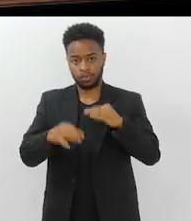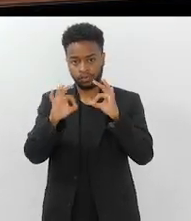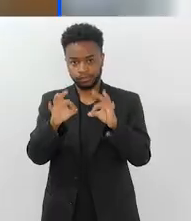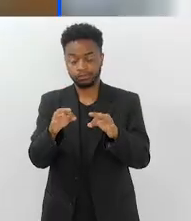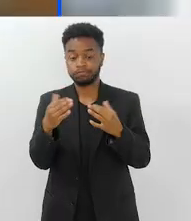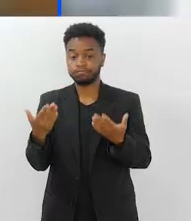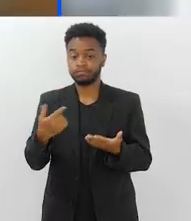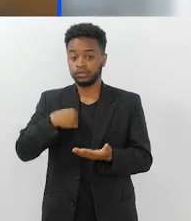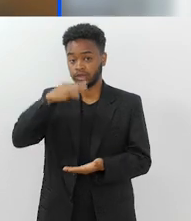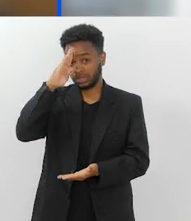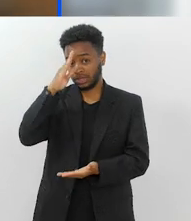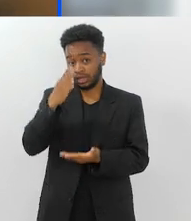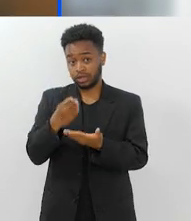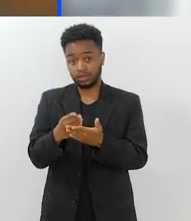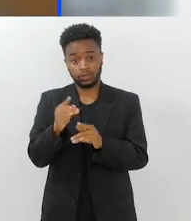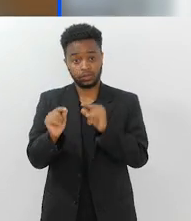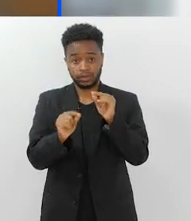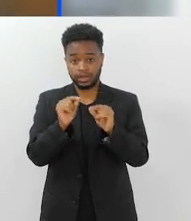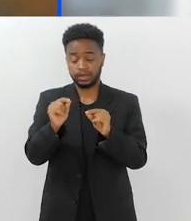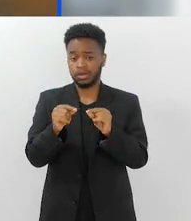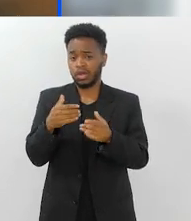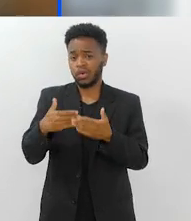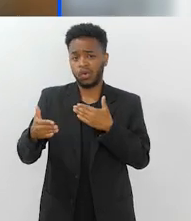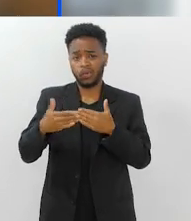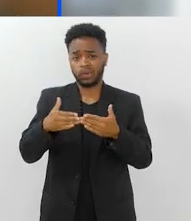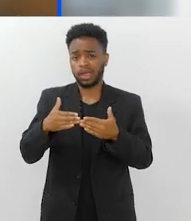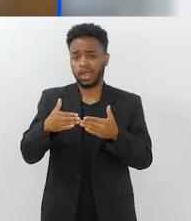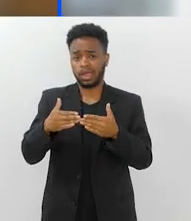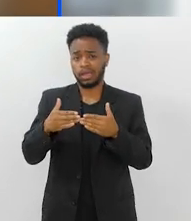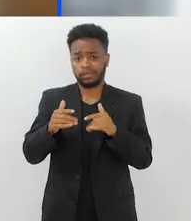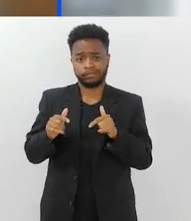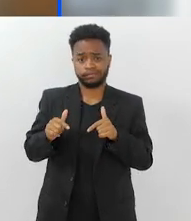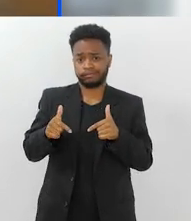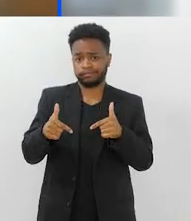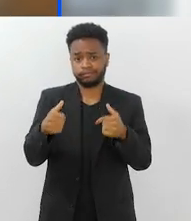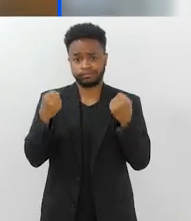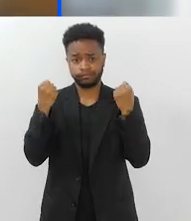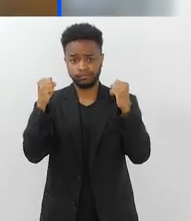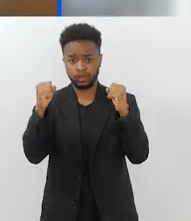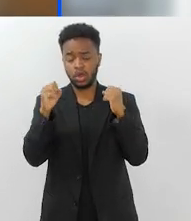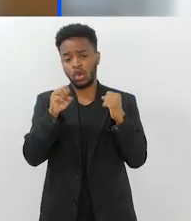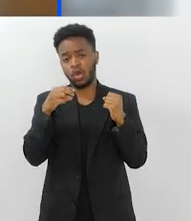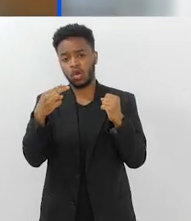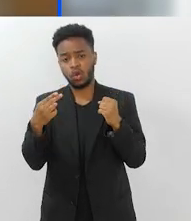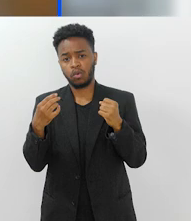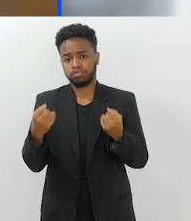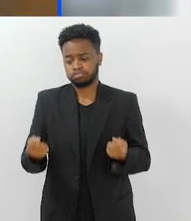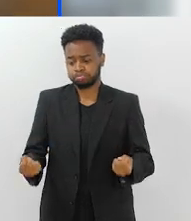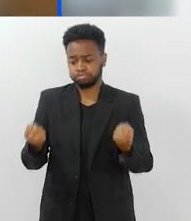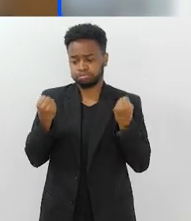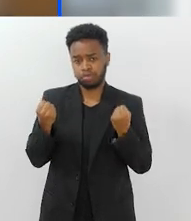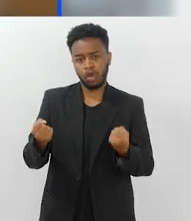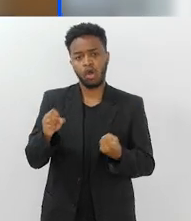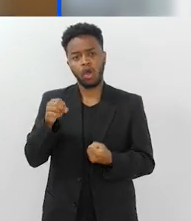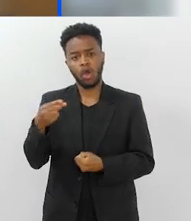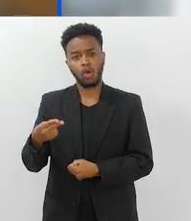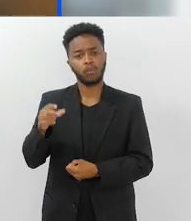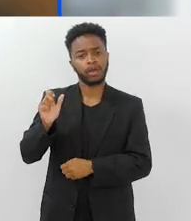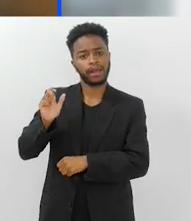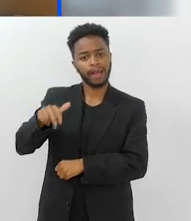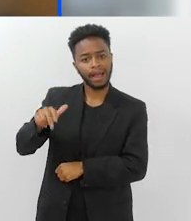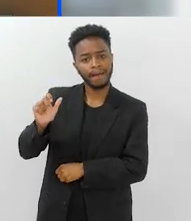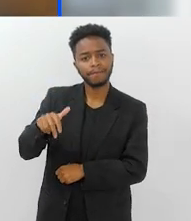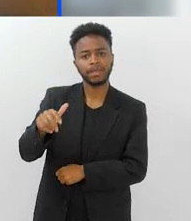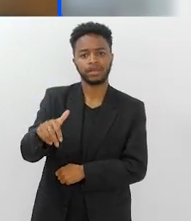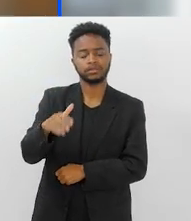corpo, né? Então, eu acredito que fazer qualquer atividade física, seja ela musculação ou caminhada,